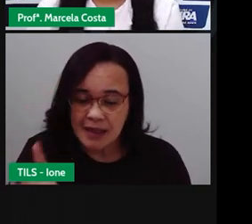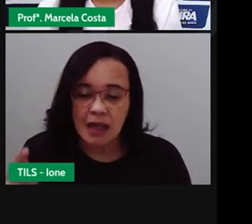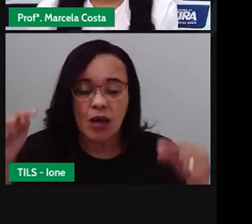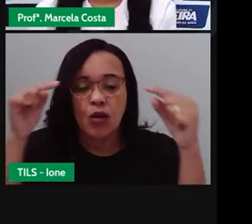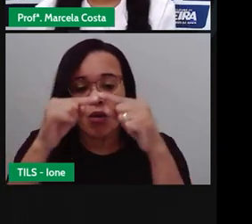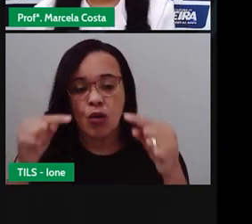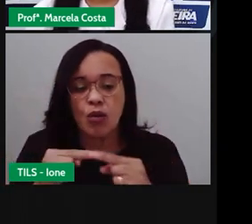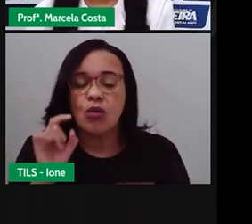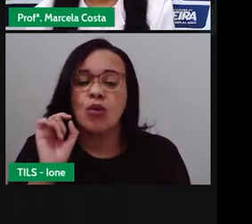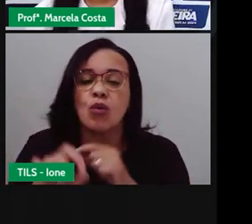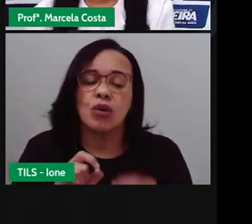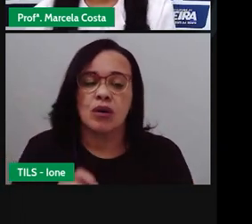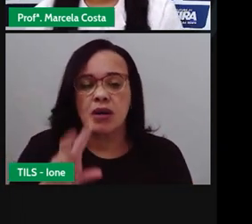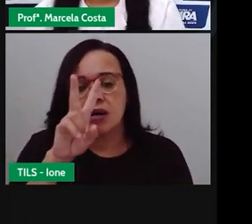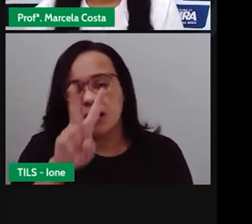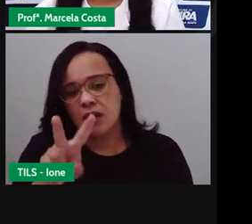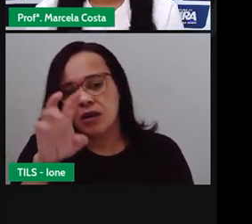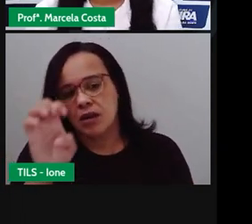verso.